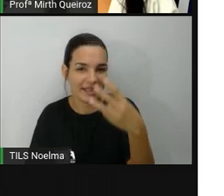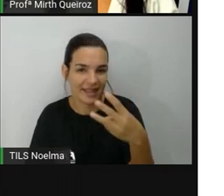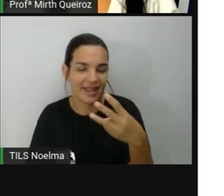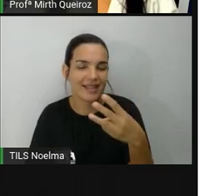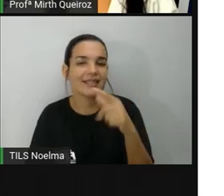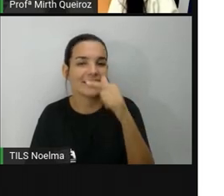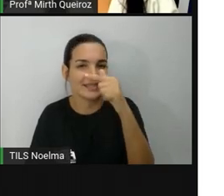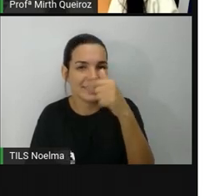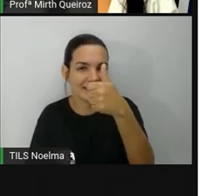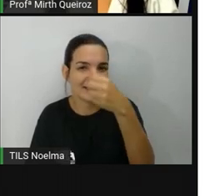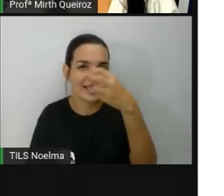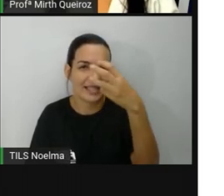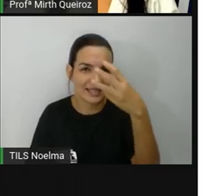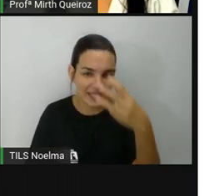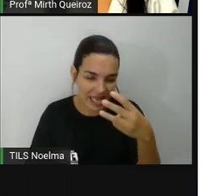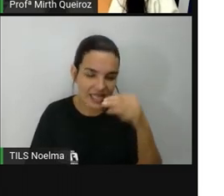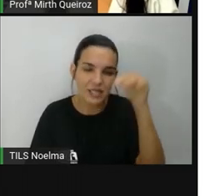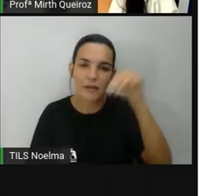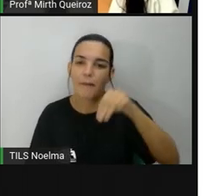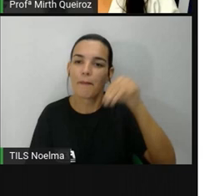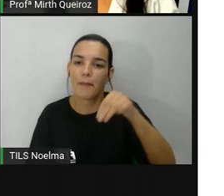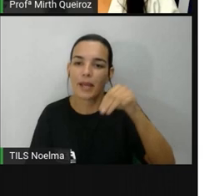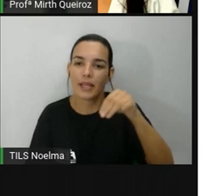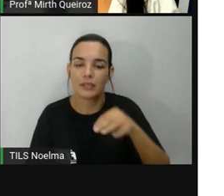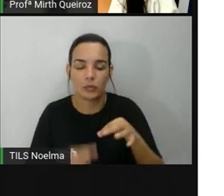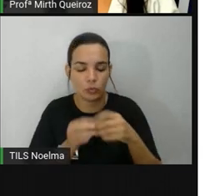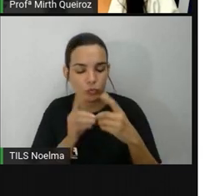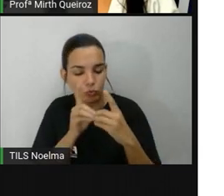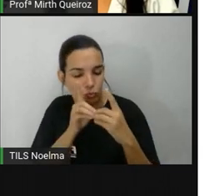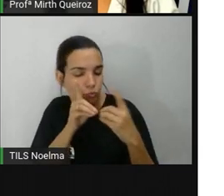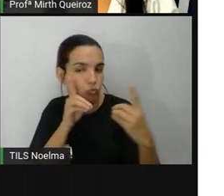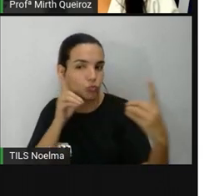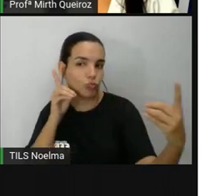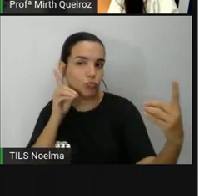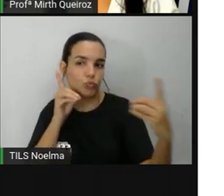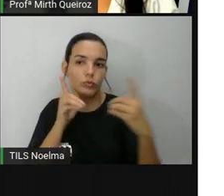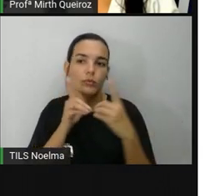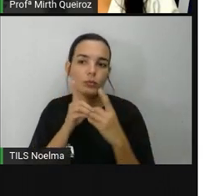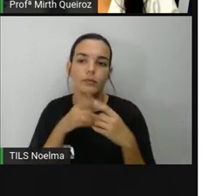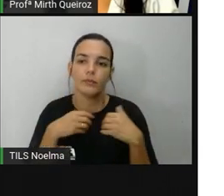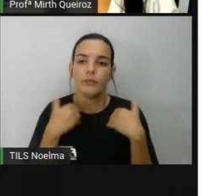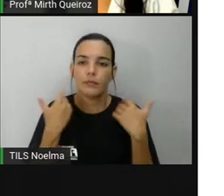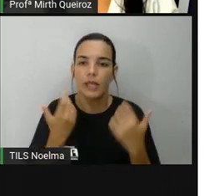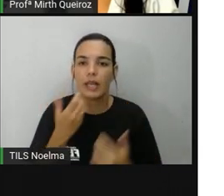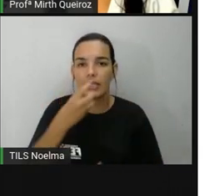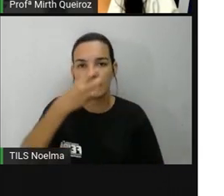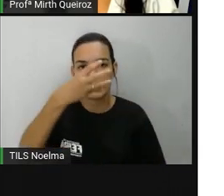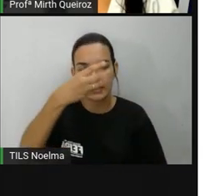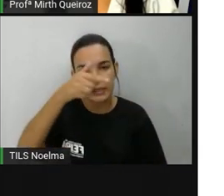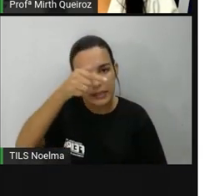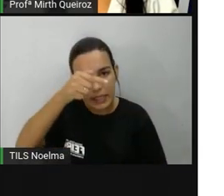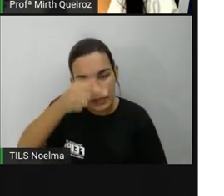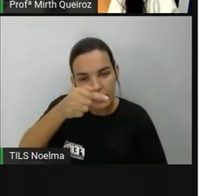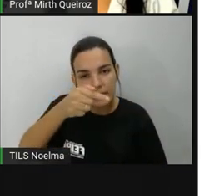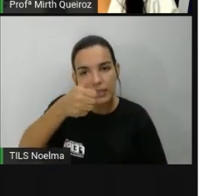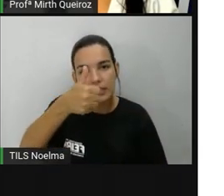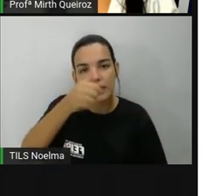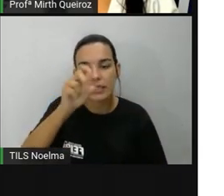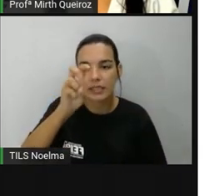713, 713 metros, né? Nós temos aí, se a gente for pela estratégia mental,